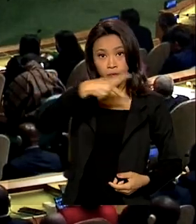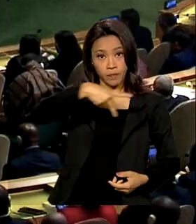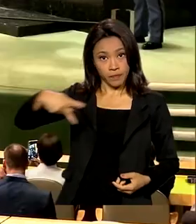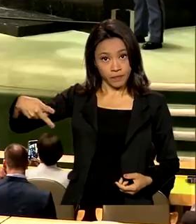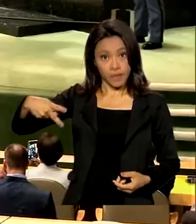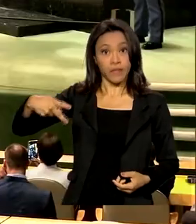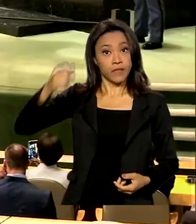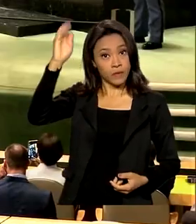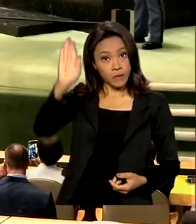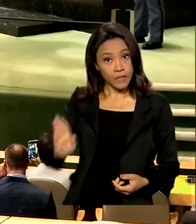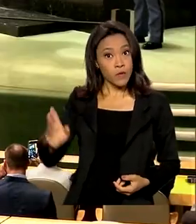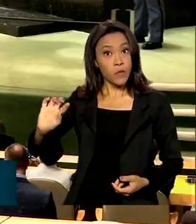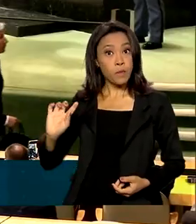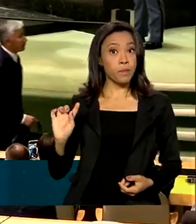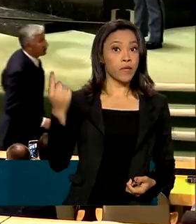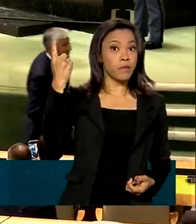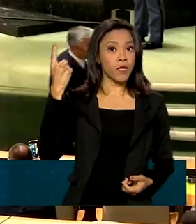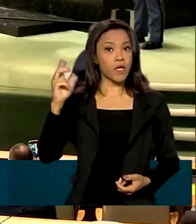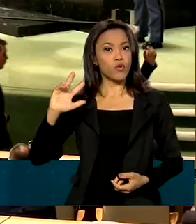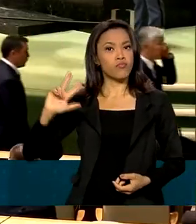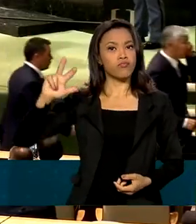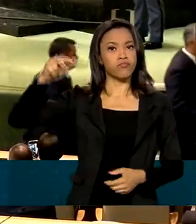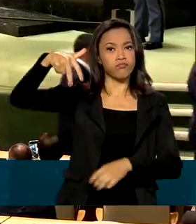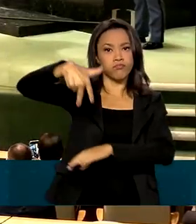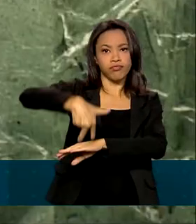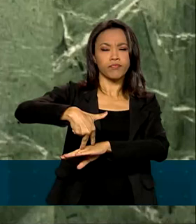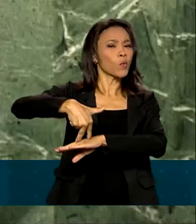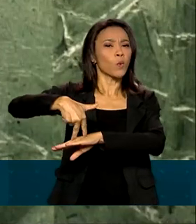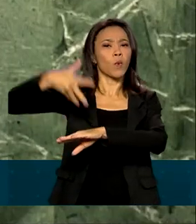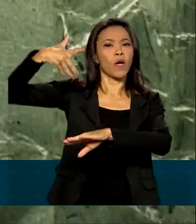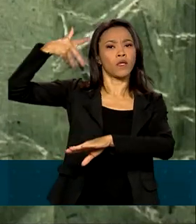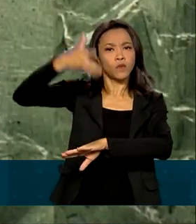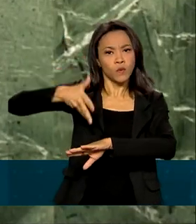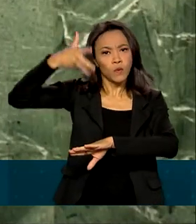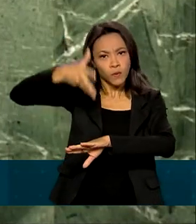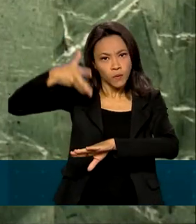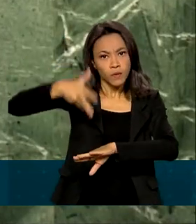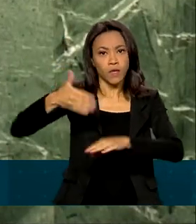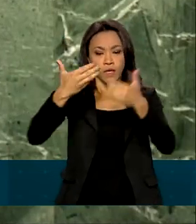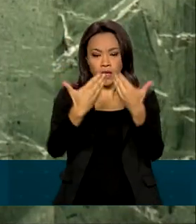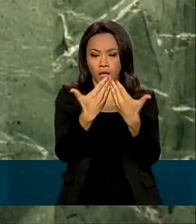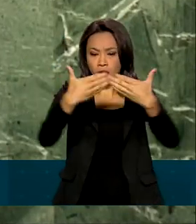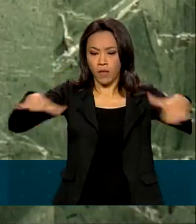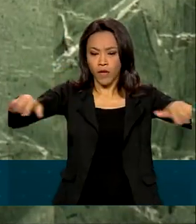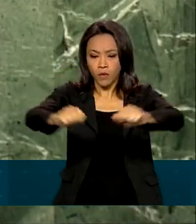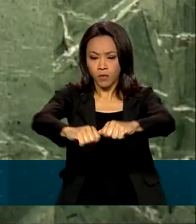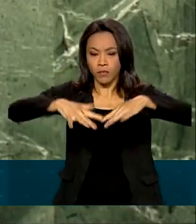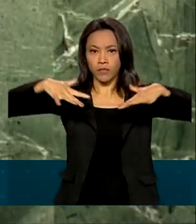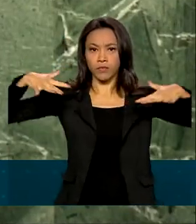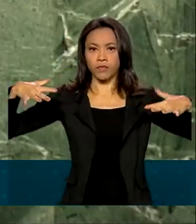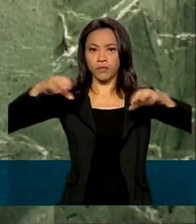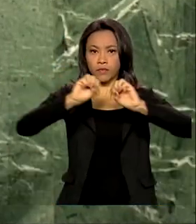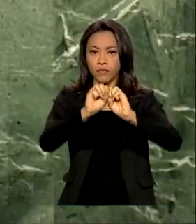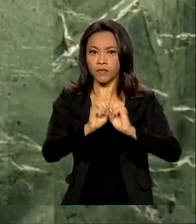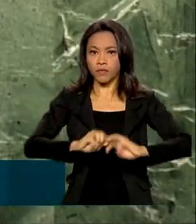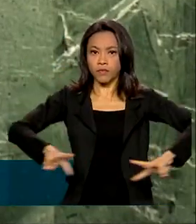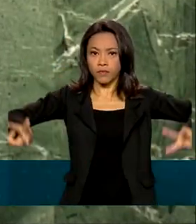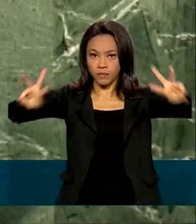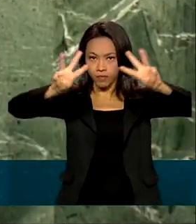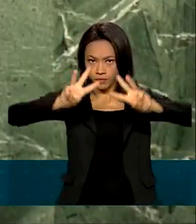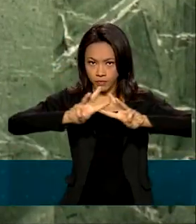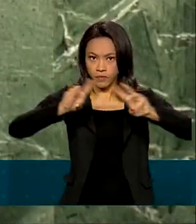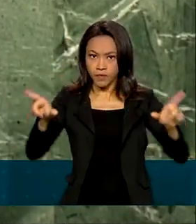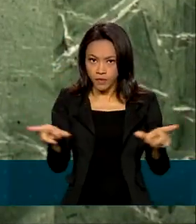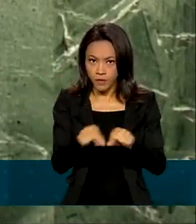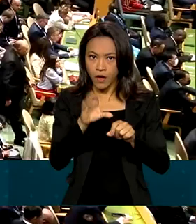Bolsonaro, foi o primeiro chefe de Estado a discursar durante a abertura da Assembleia Geral da Organização das